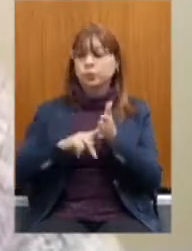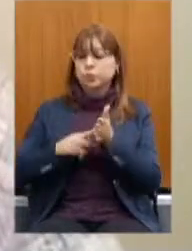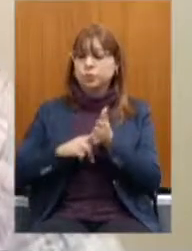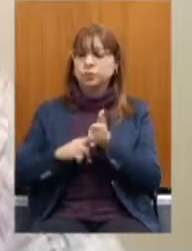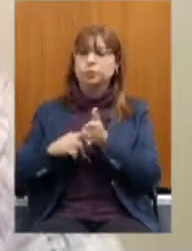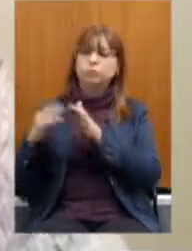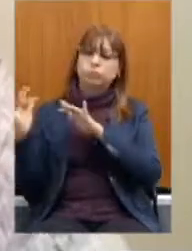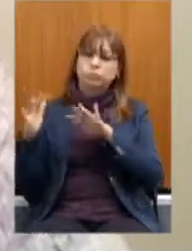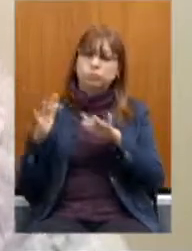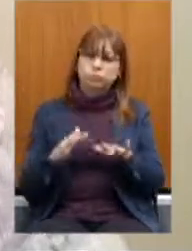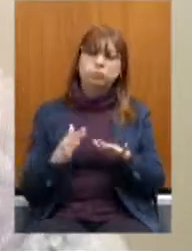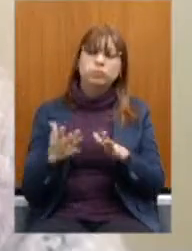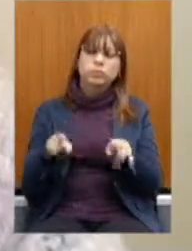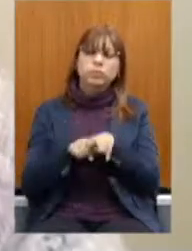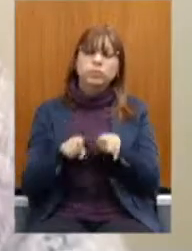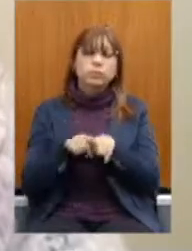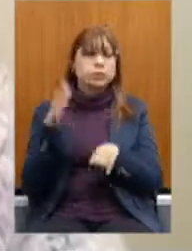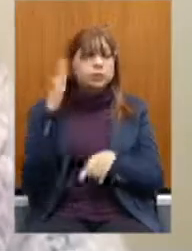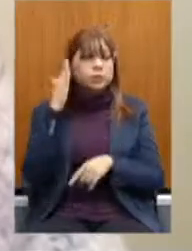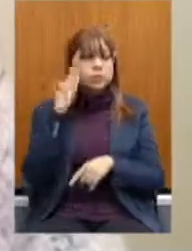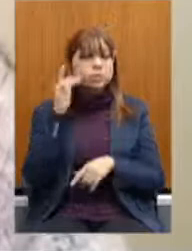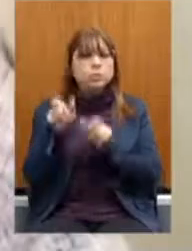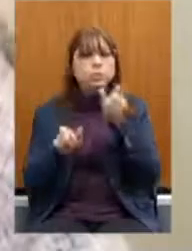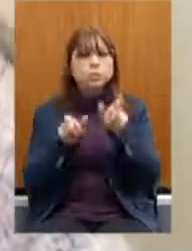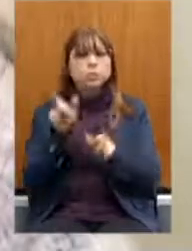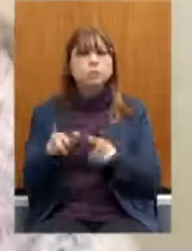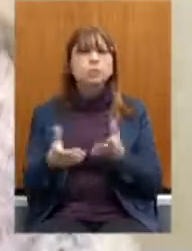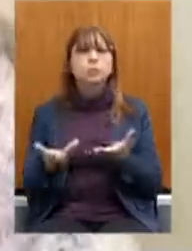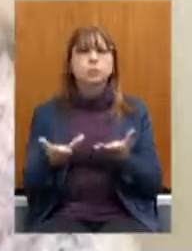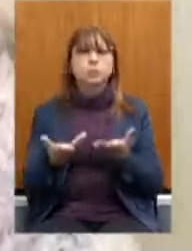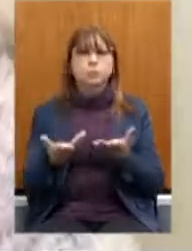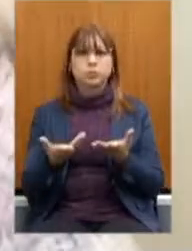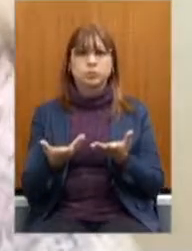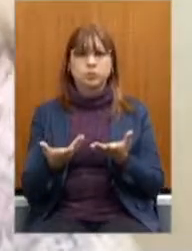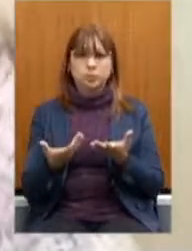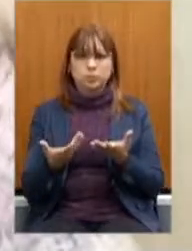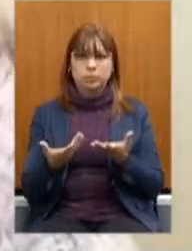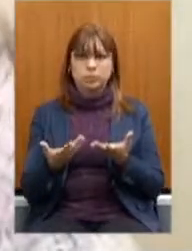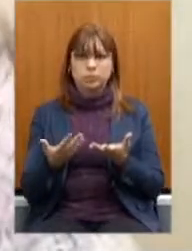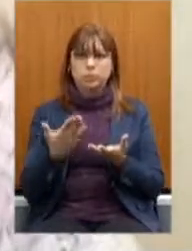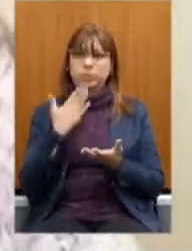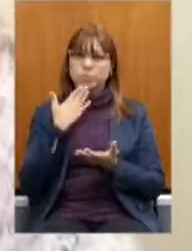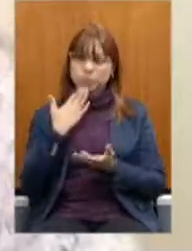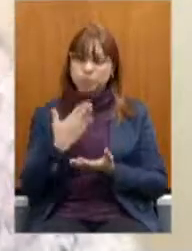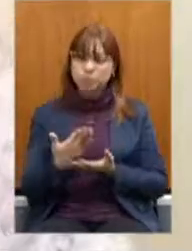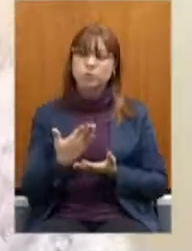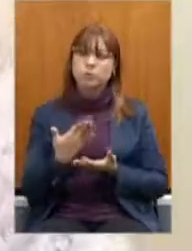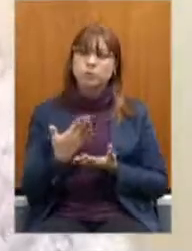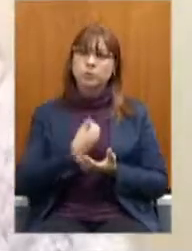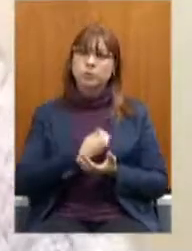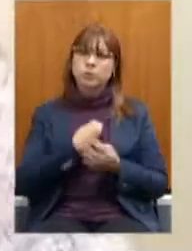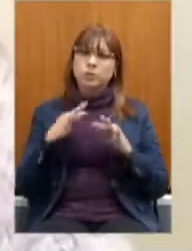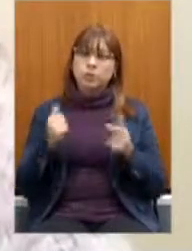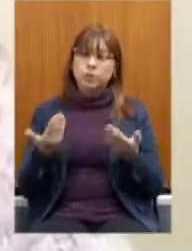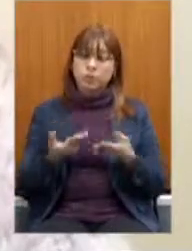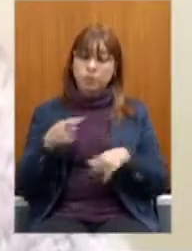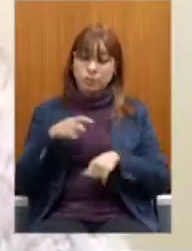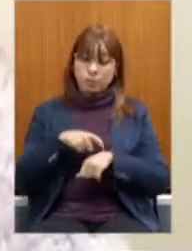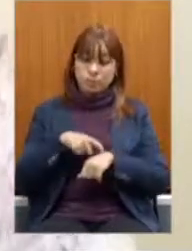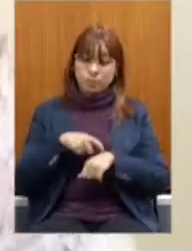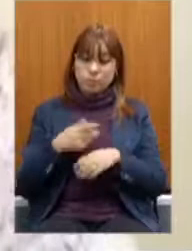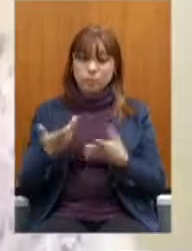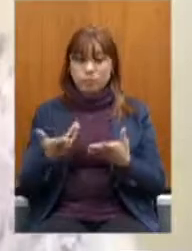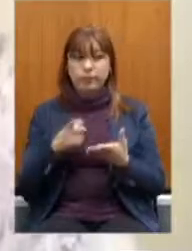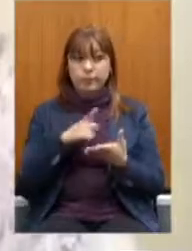Assembleia por estar ouvindo aqueles que reivindicaram a ampla participação. O momento exige restrições,